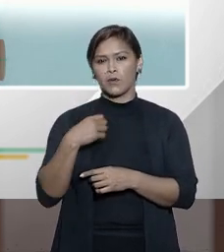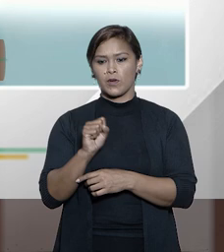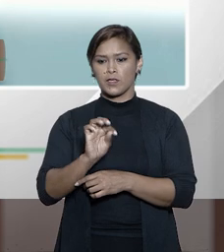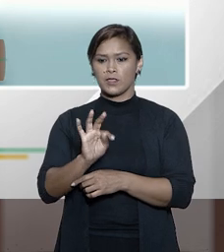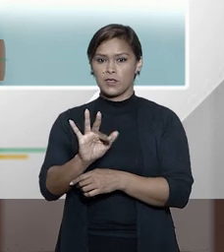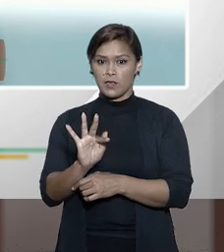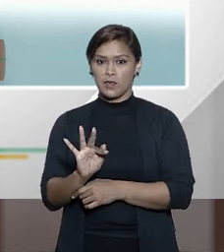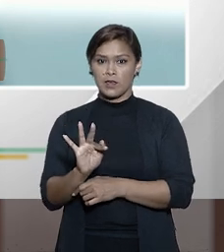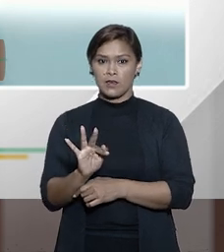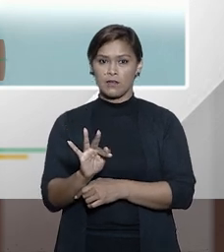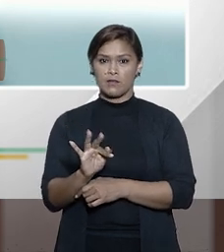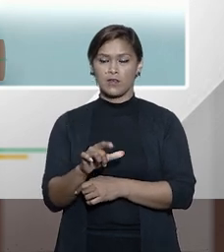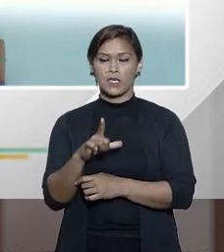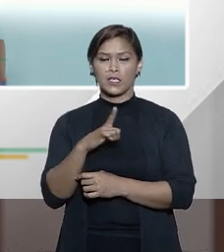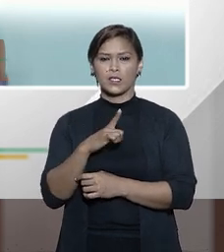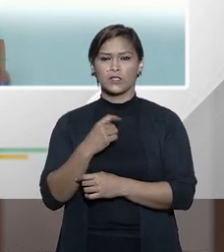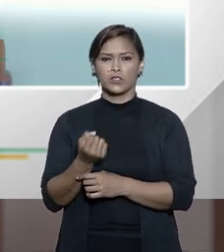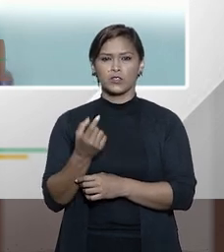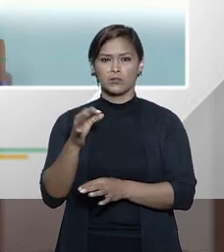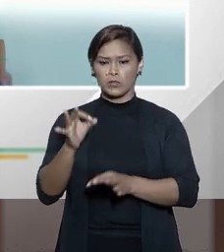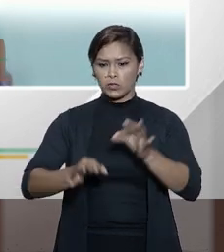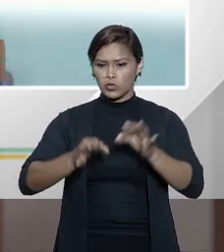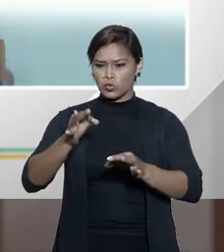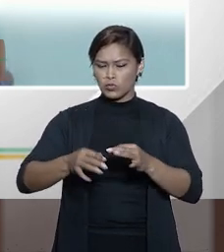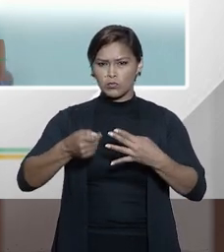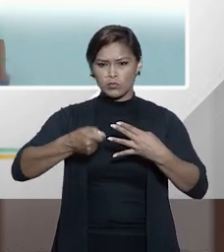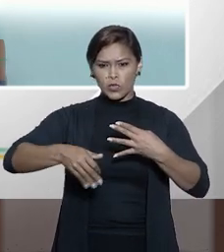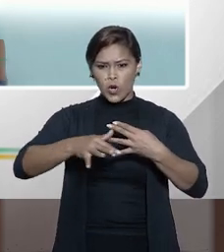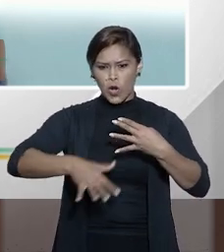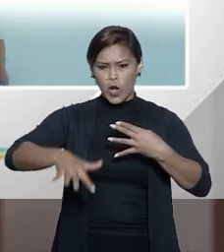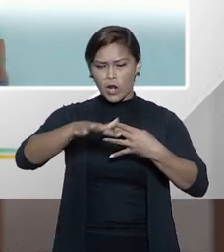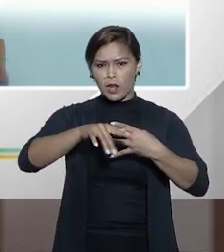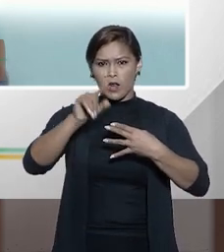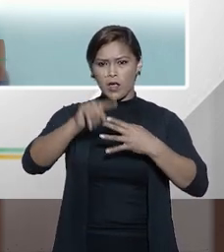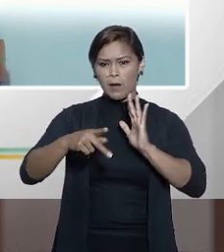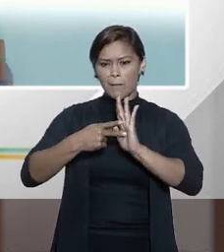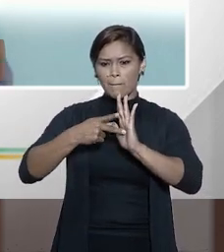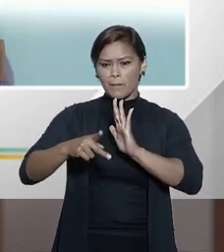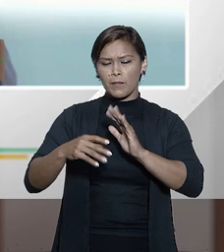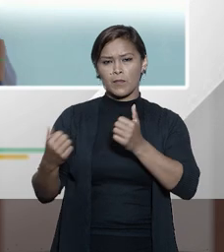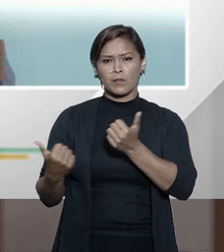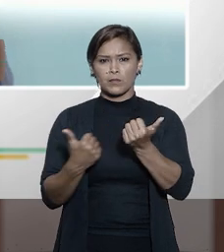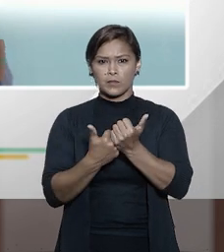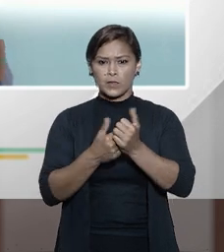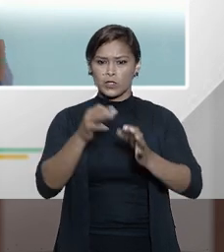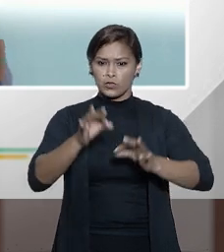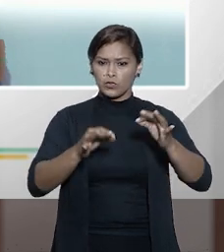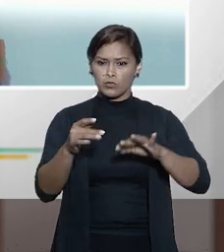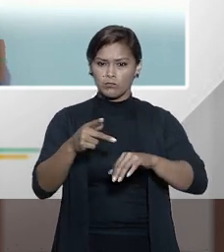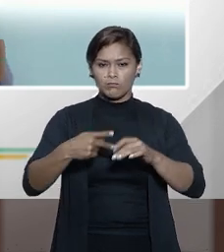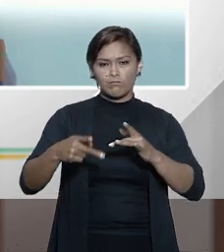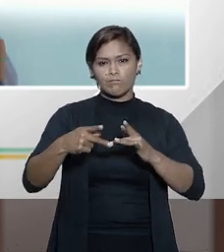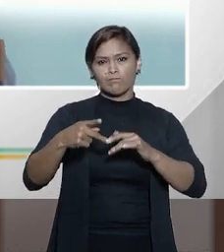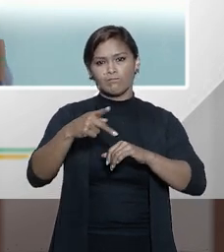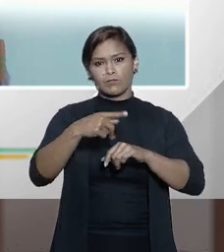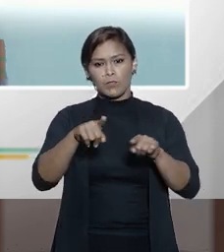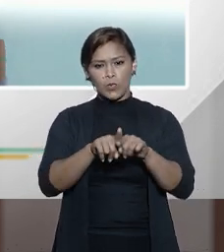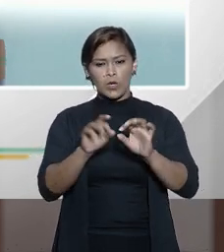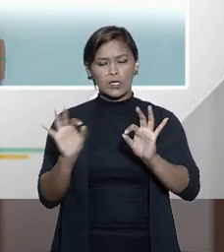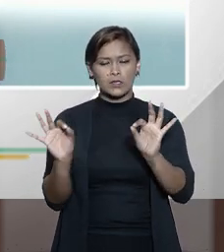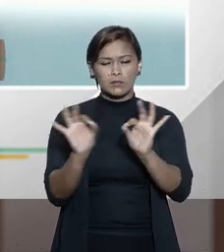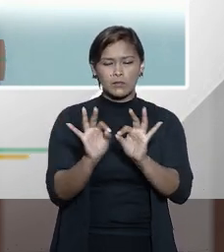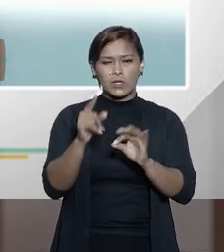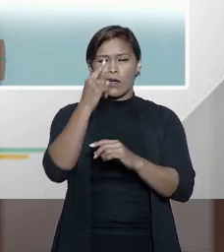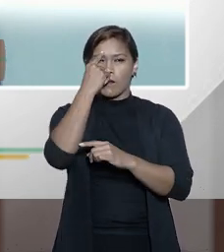o Supremo tinha uma jurisprudência muito refratária à cooperação jurídica internacional, porque muito